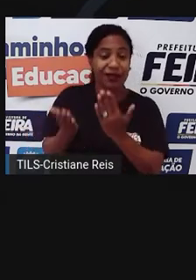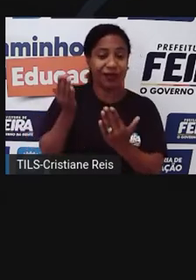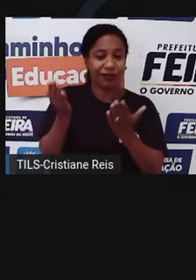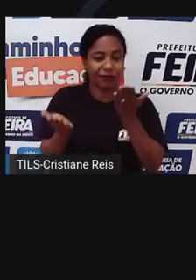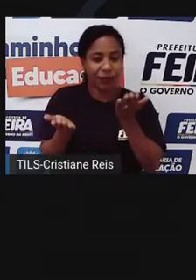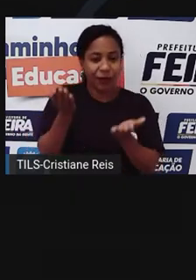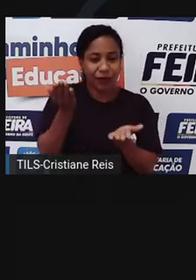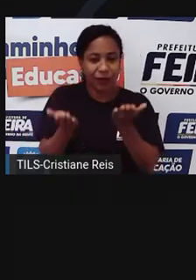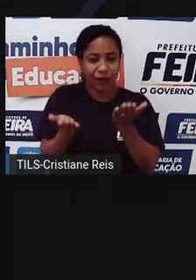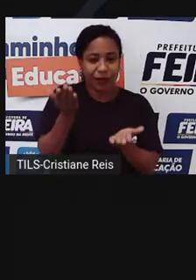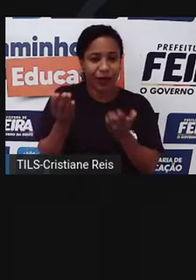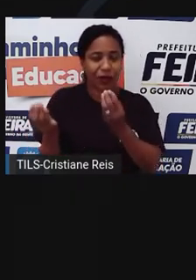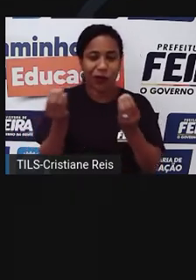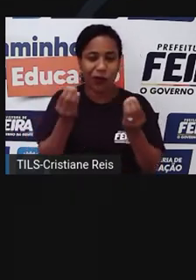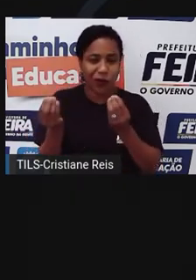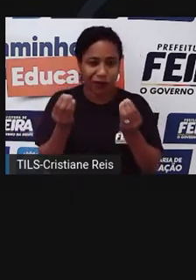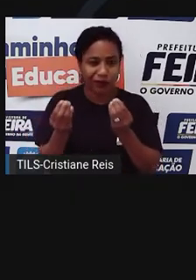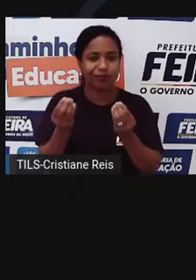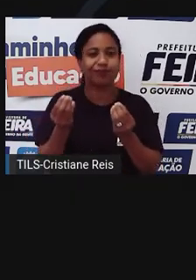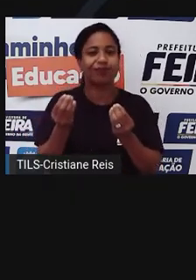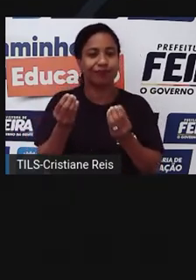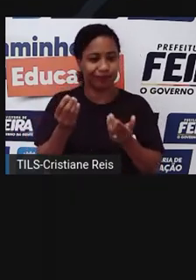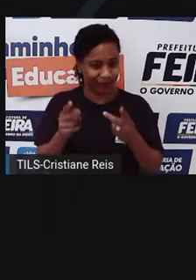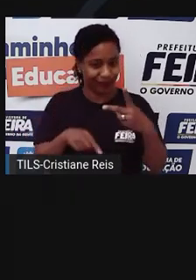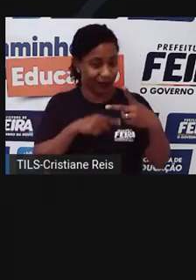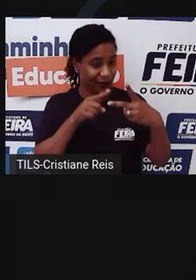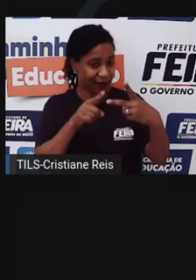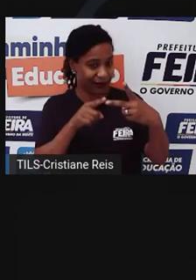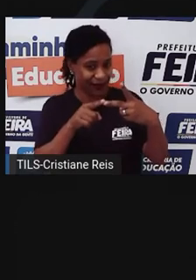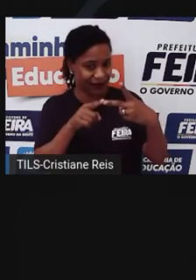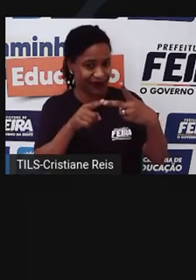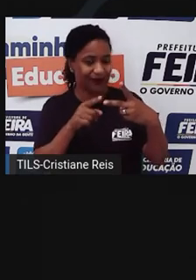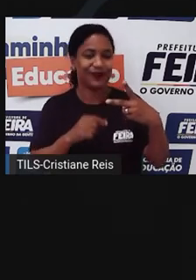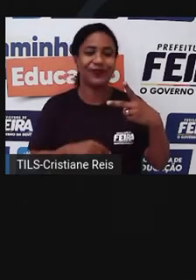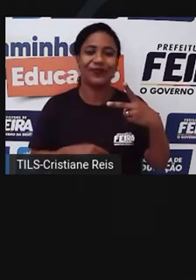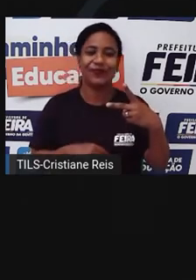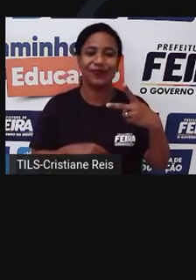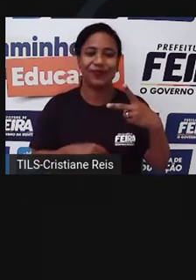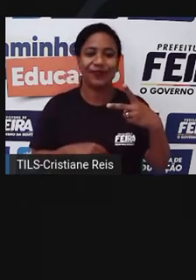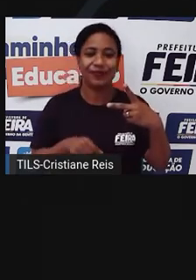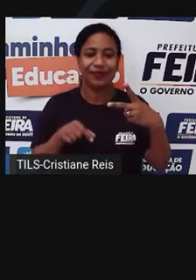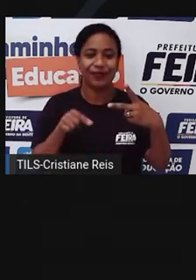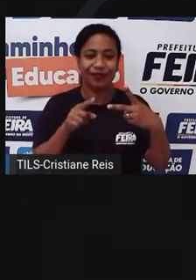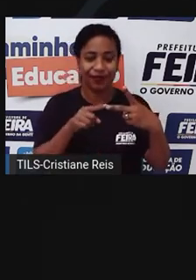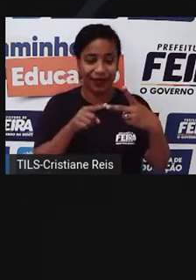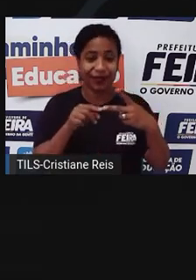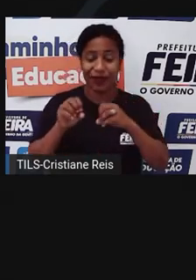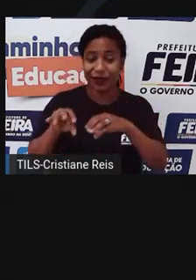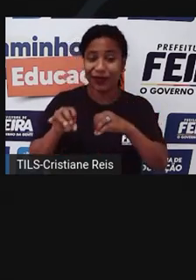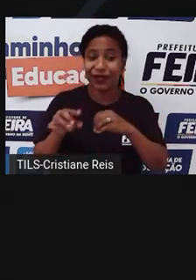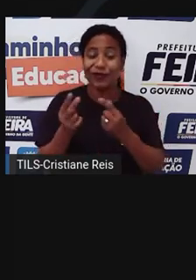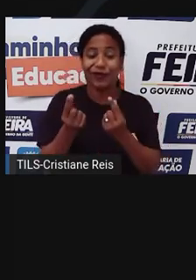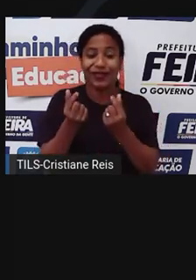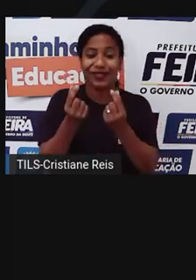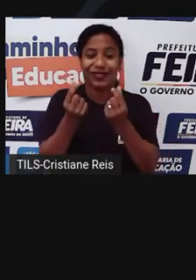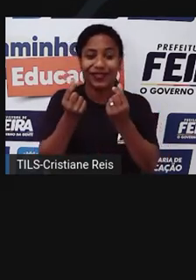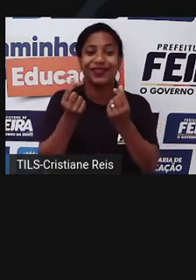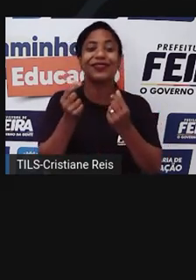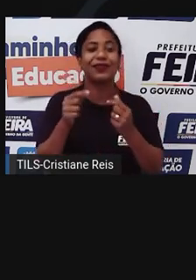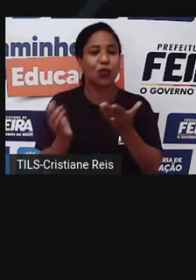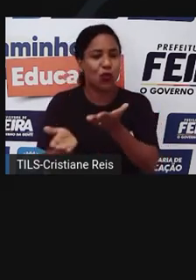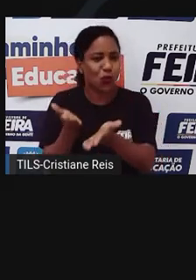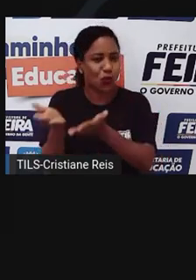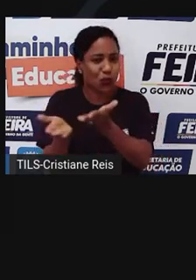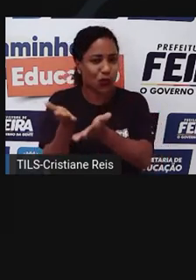nos momentos ao longo da sua vida. Um segundo princípio que a gente pode ensinar na educação financeira é a questão do